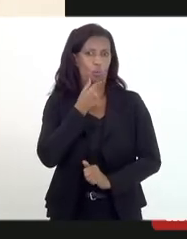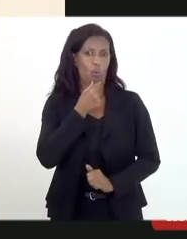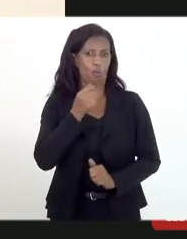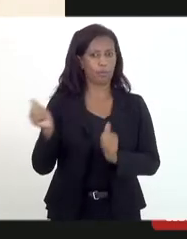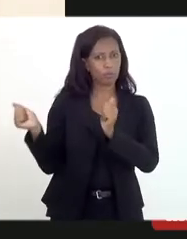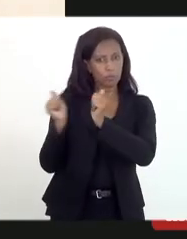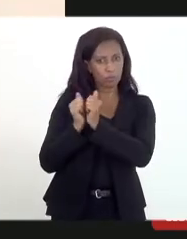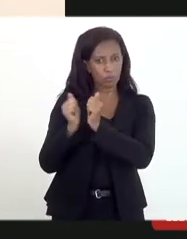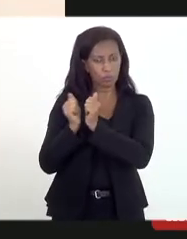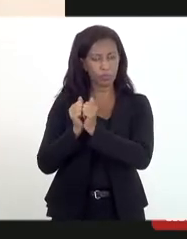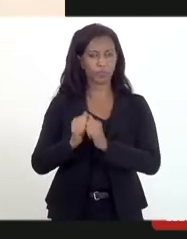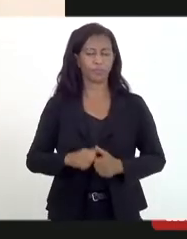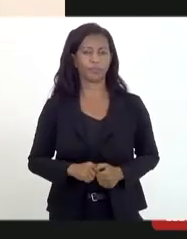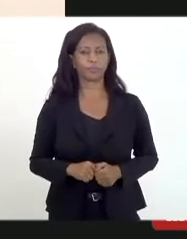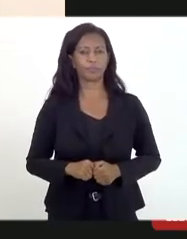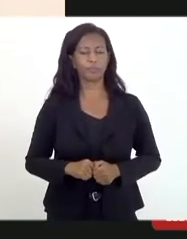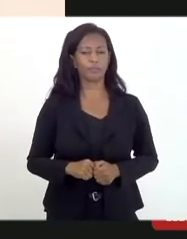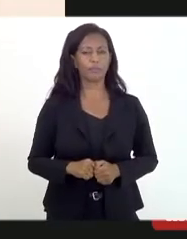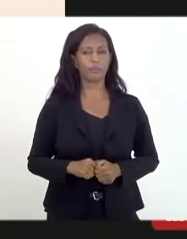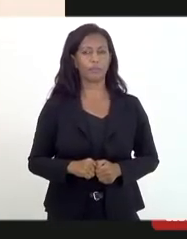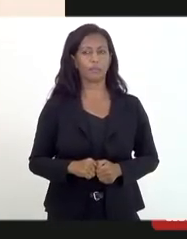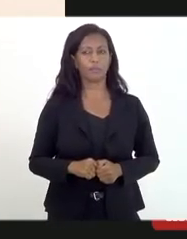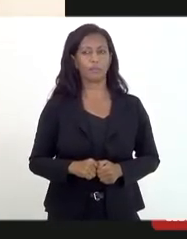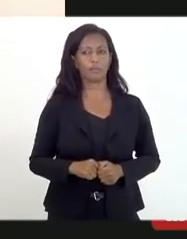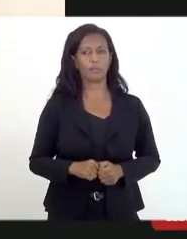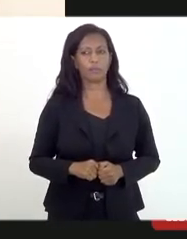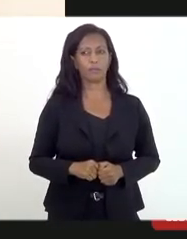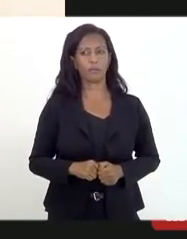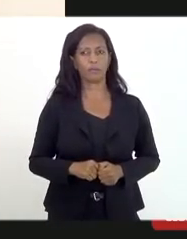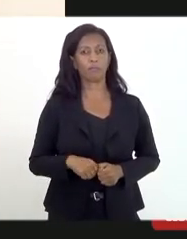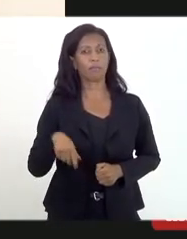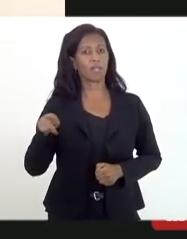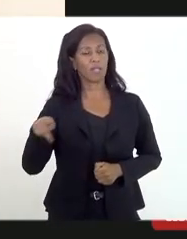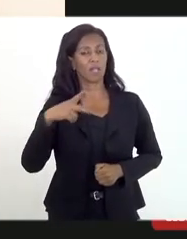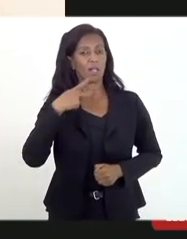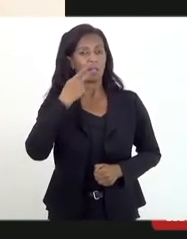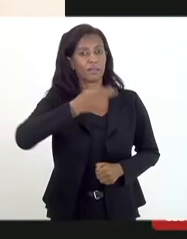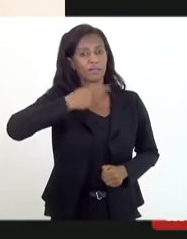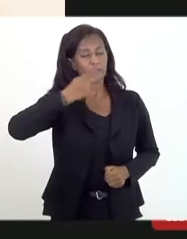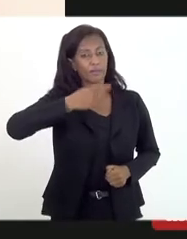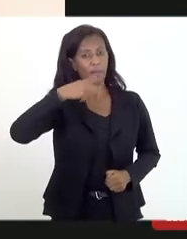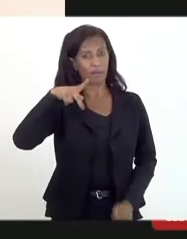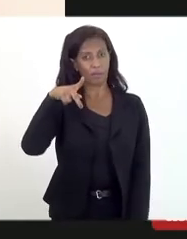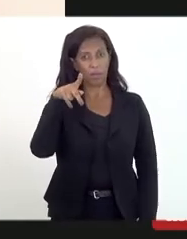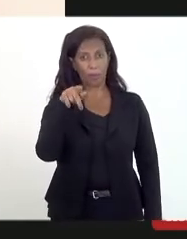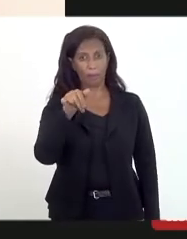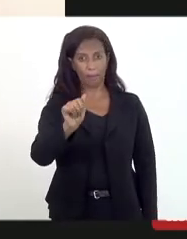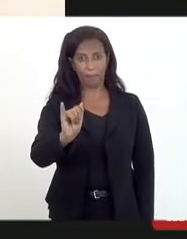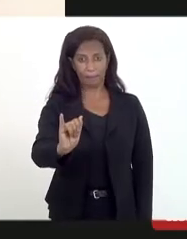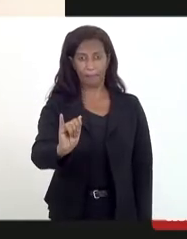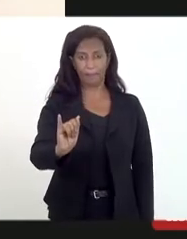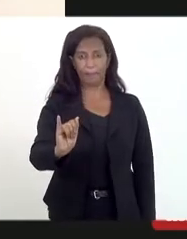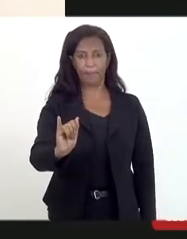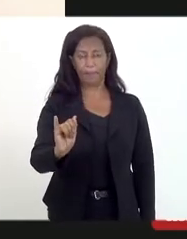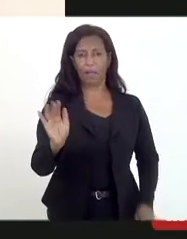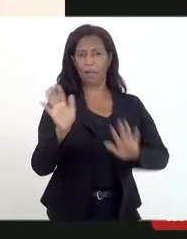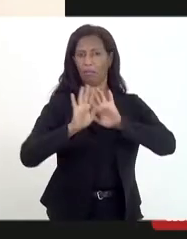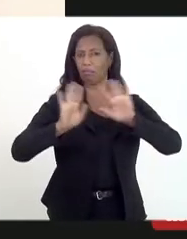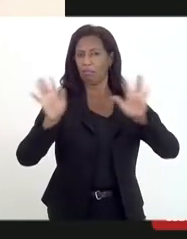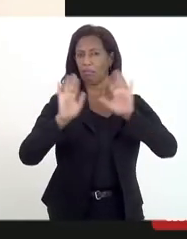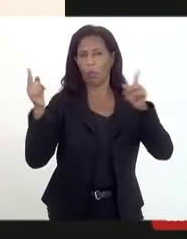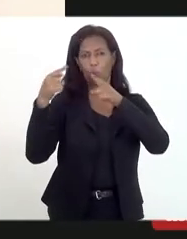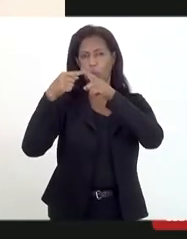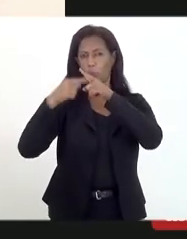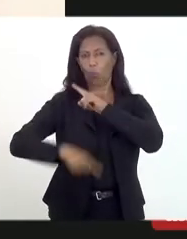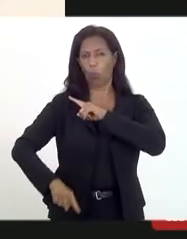ocorrência e ela relatando que o pai não concordava